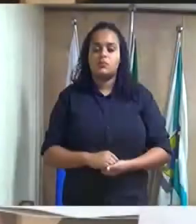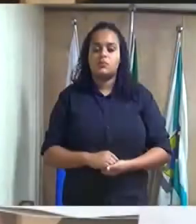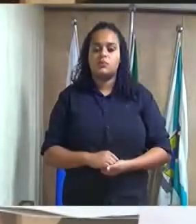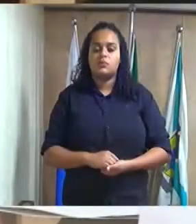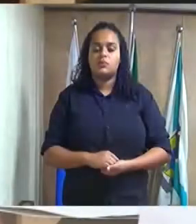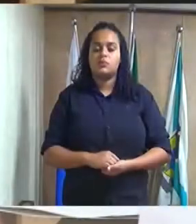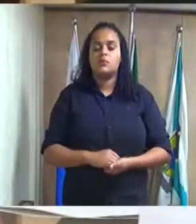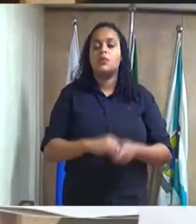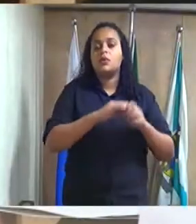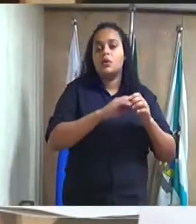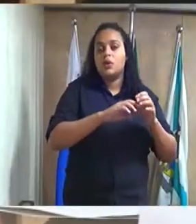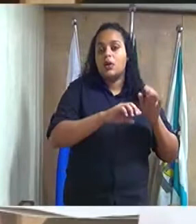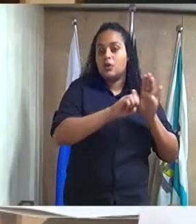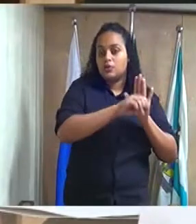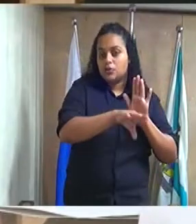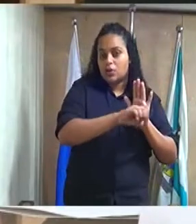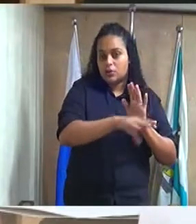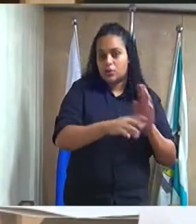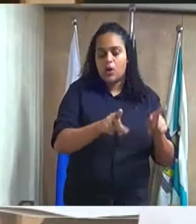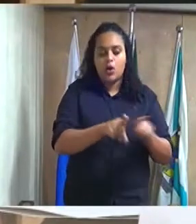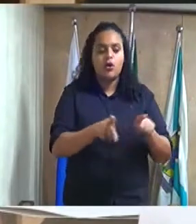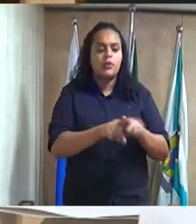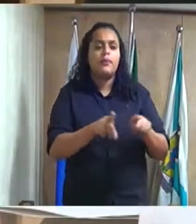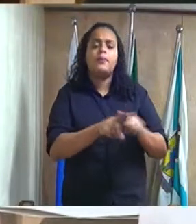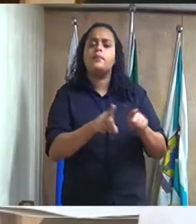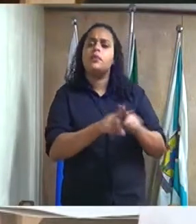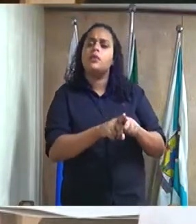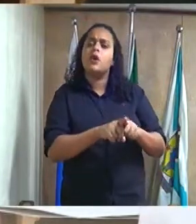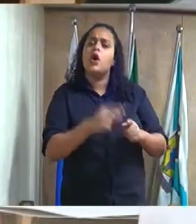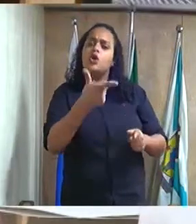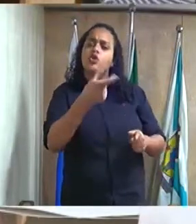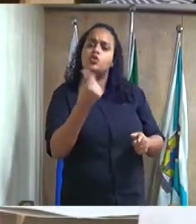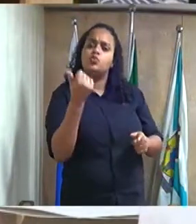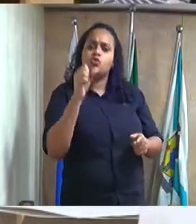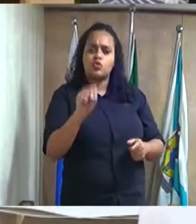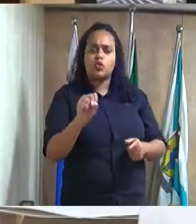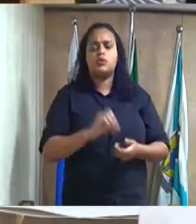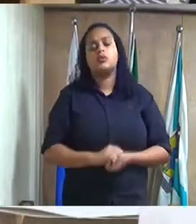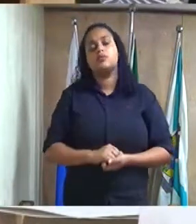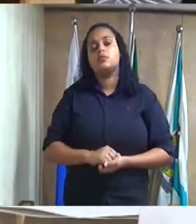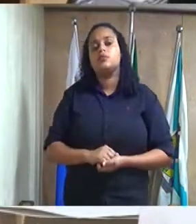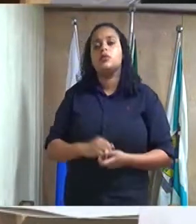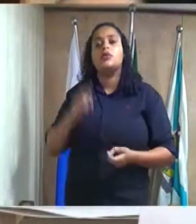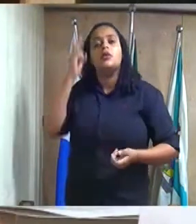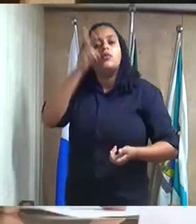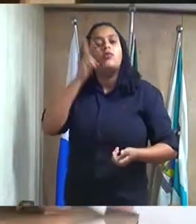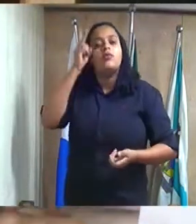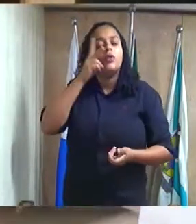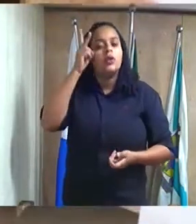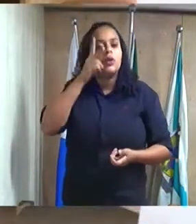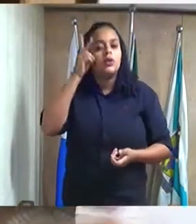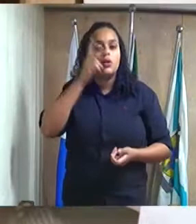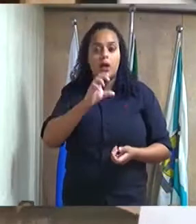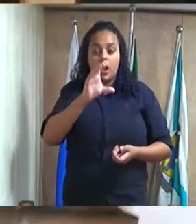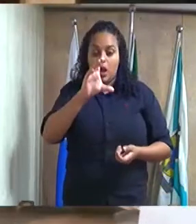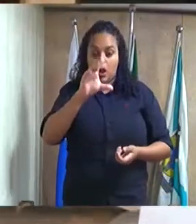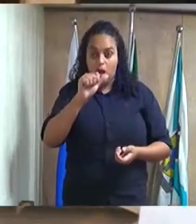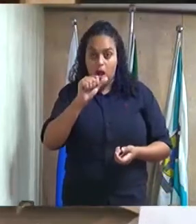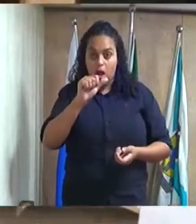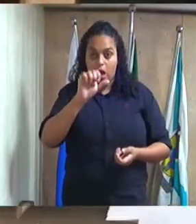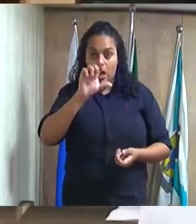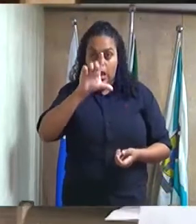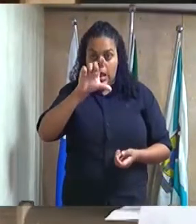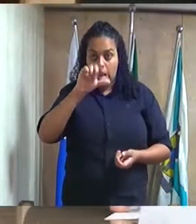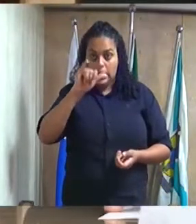Indicação número 3899-2018 do excelentíssimo senhor vereador Carlinho da Barreira